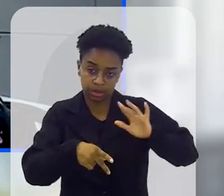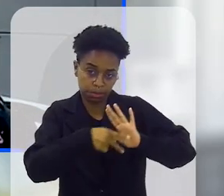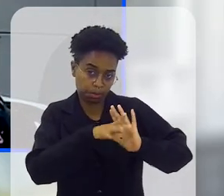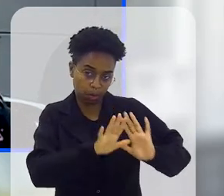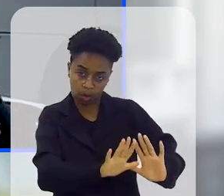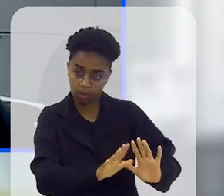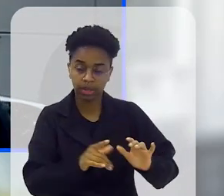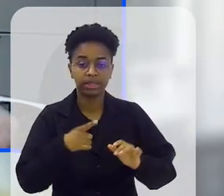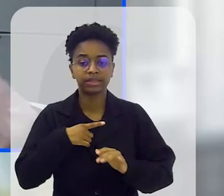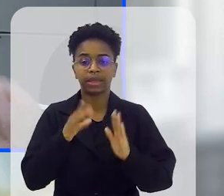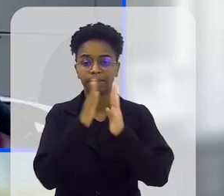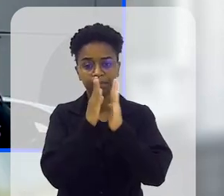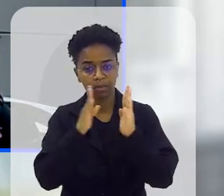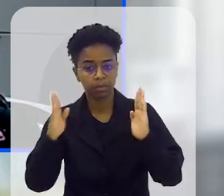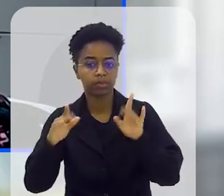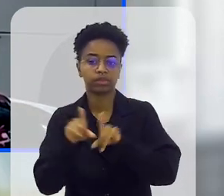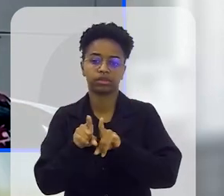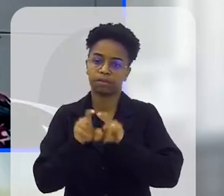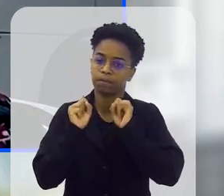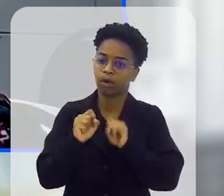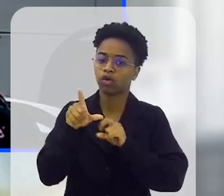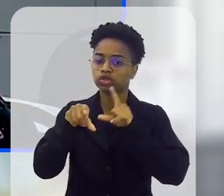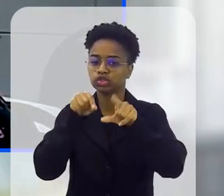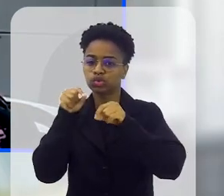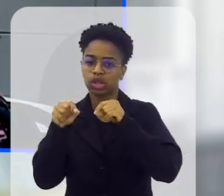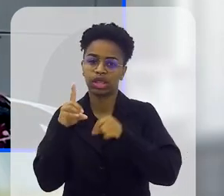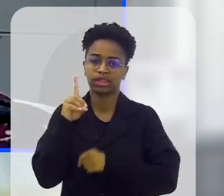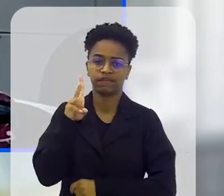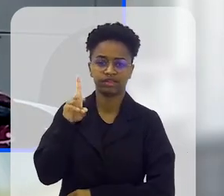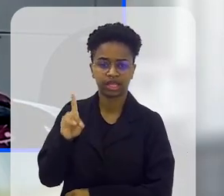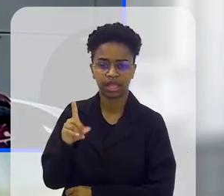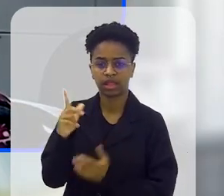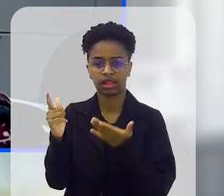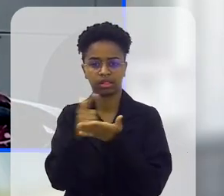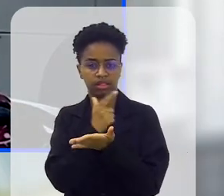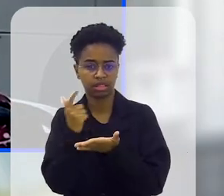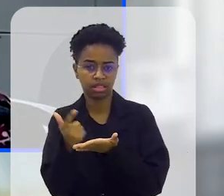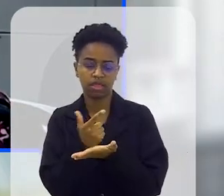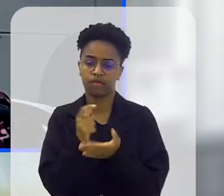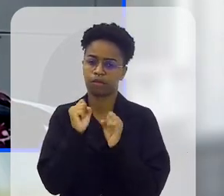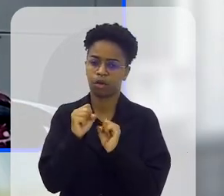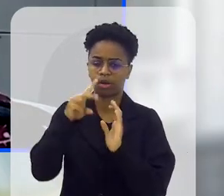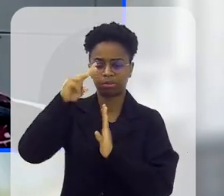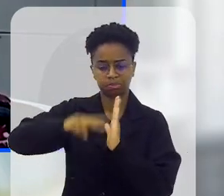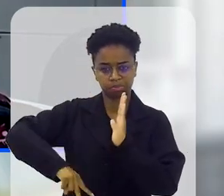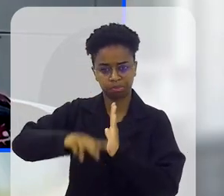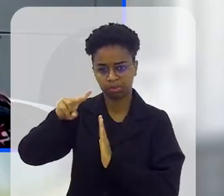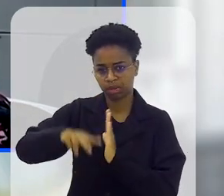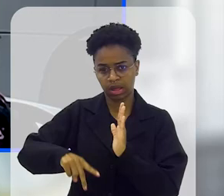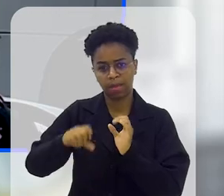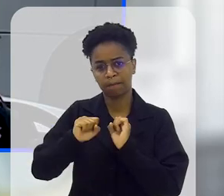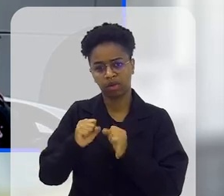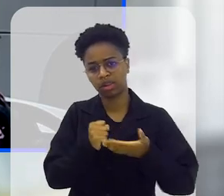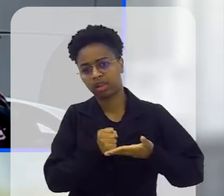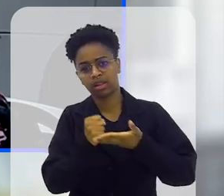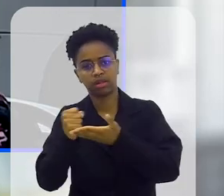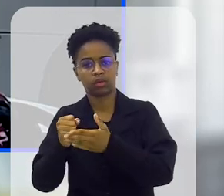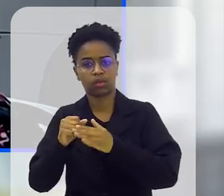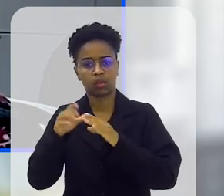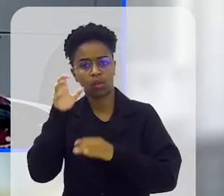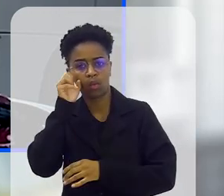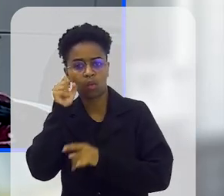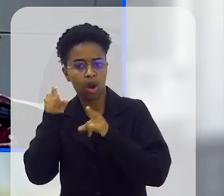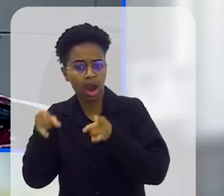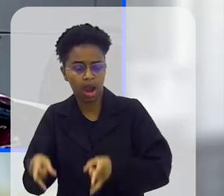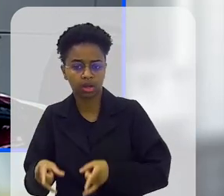acesso ali, tem a sala de biblioteca, que eles podem escolher DVD, livros para levar para a suíte